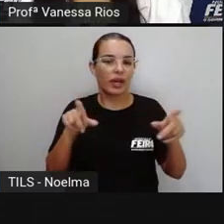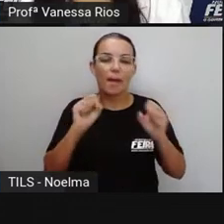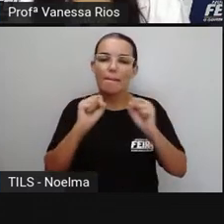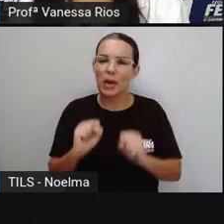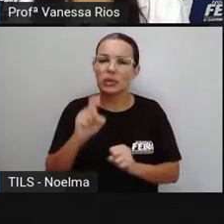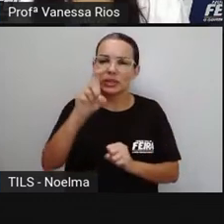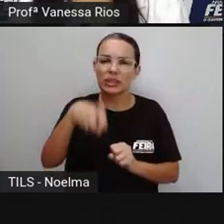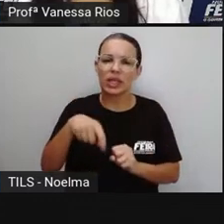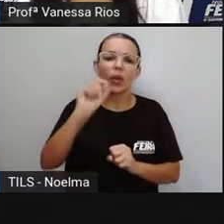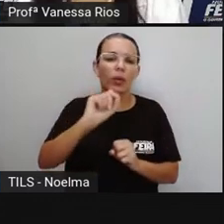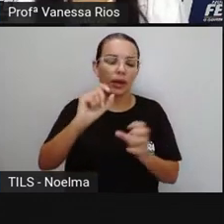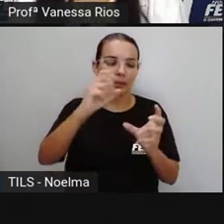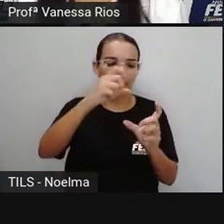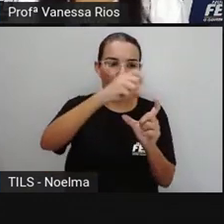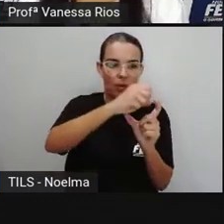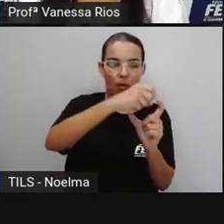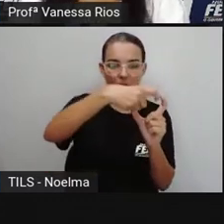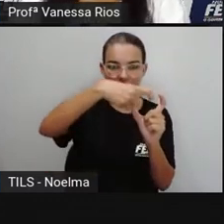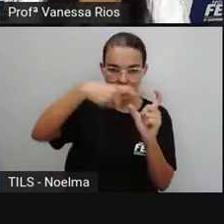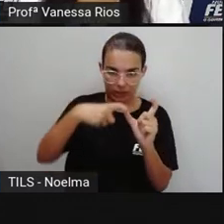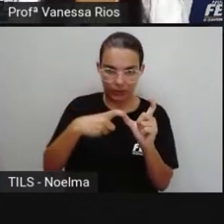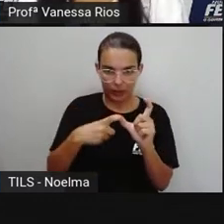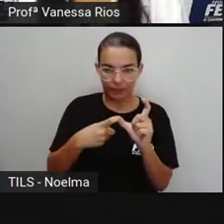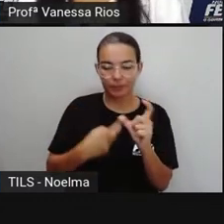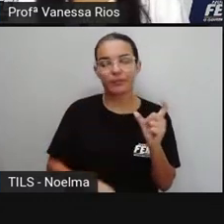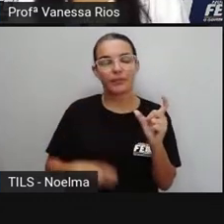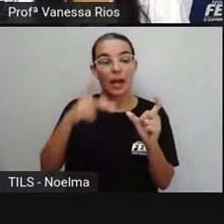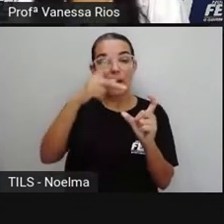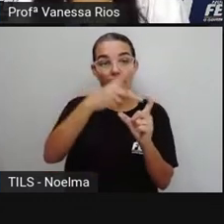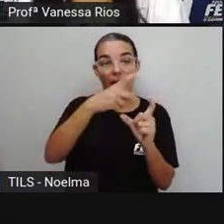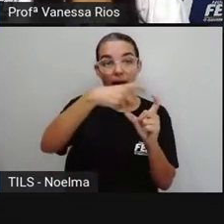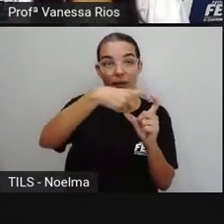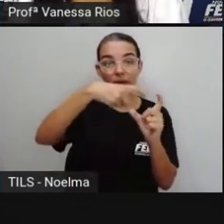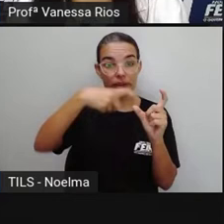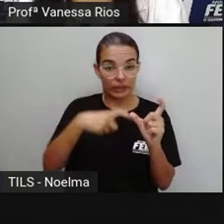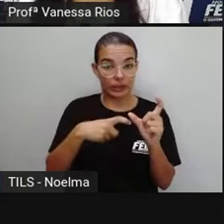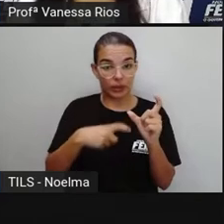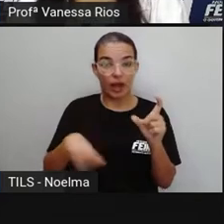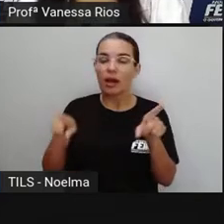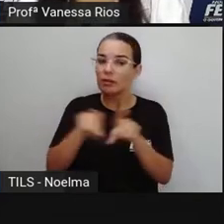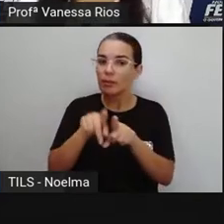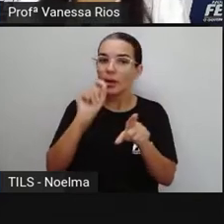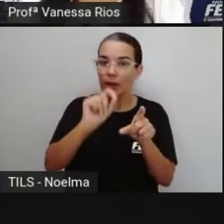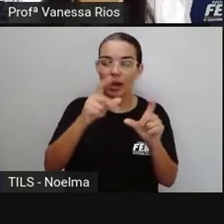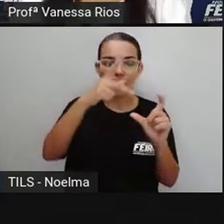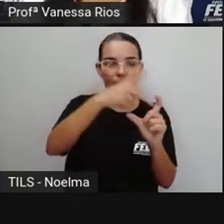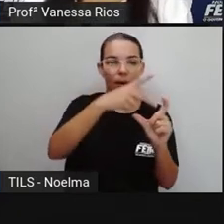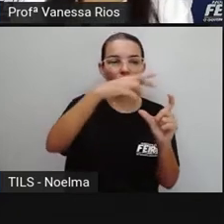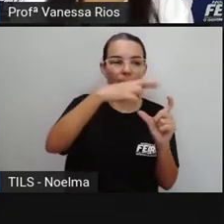ser classificadas em oxítonas, paroxítonas ou